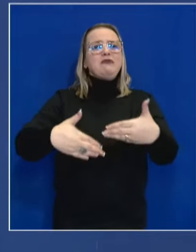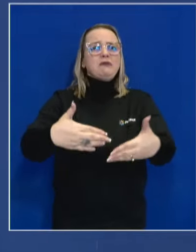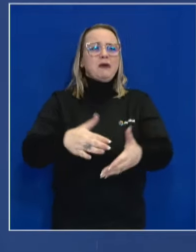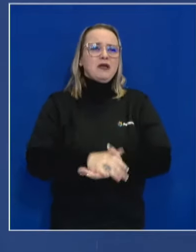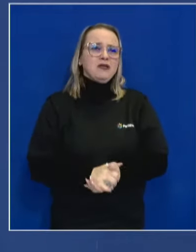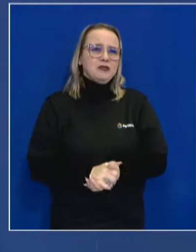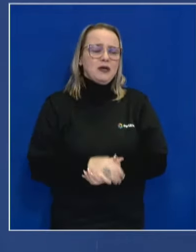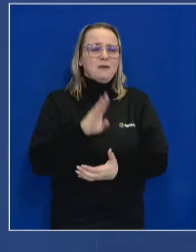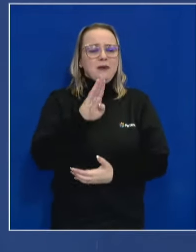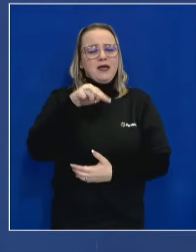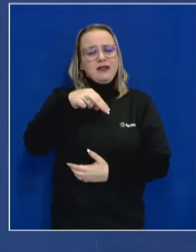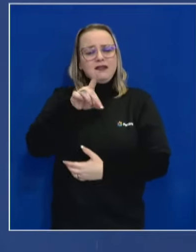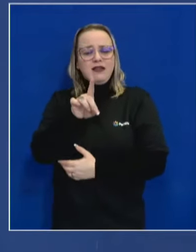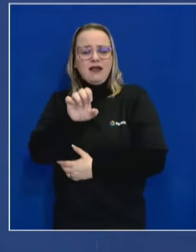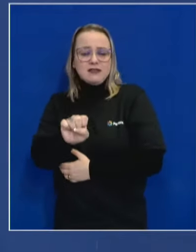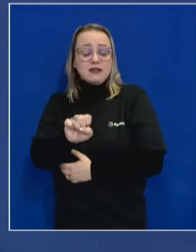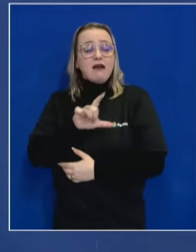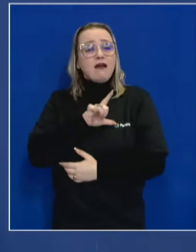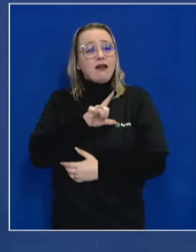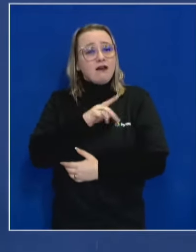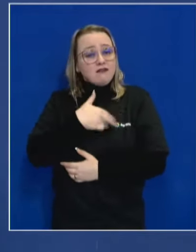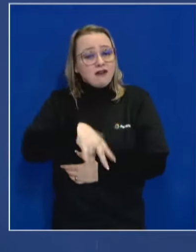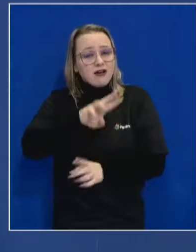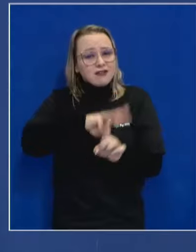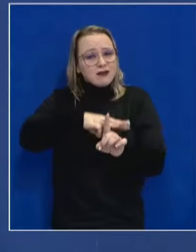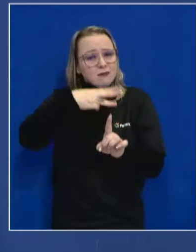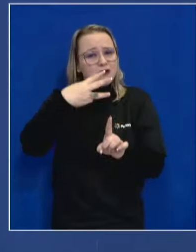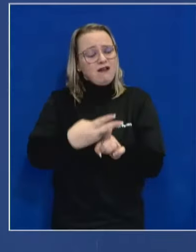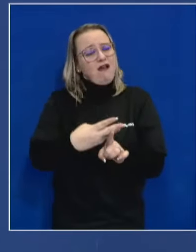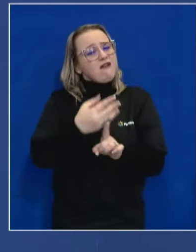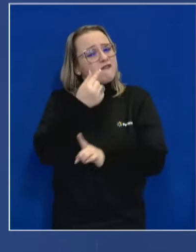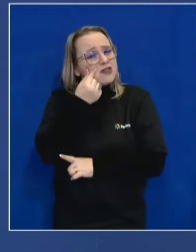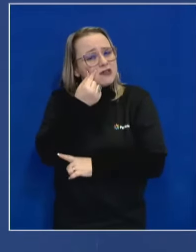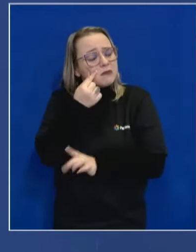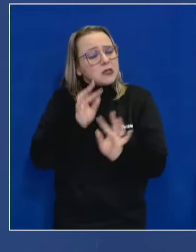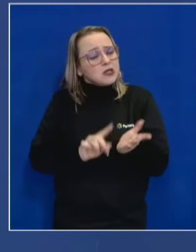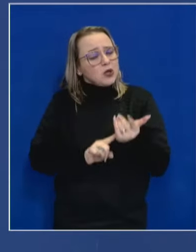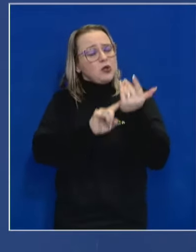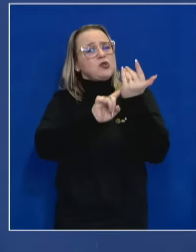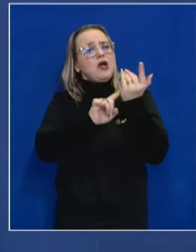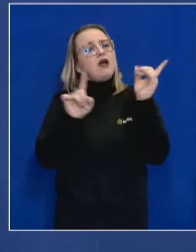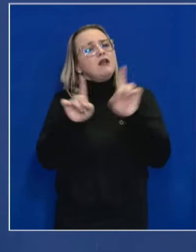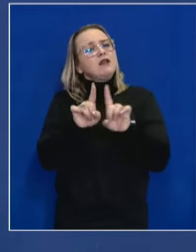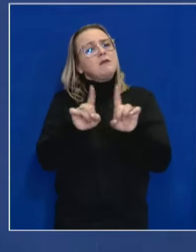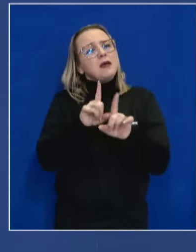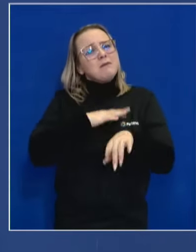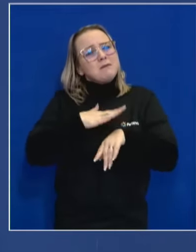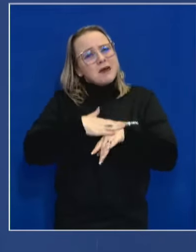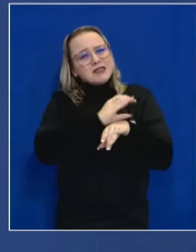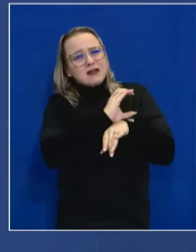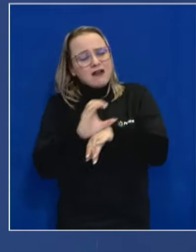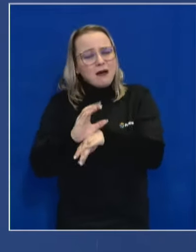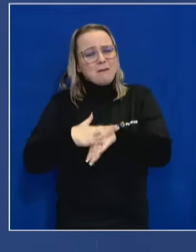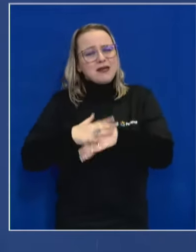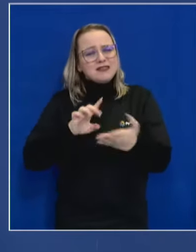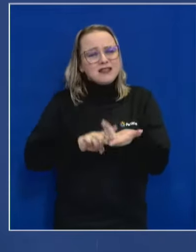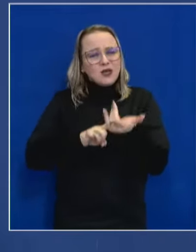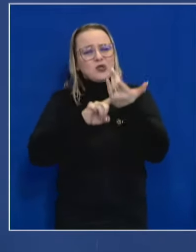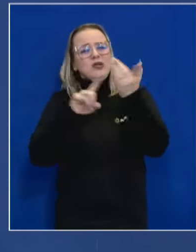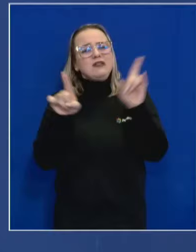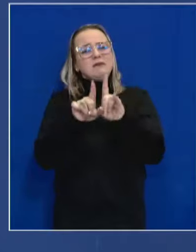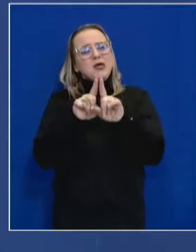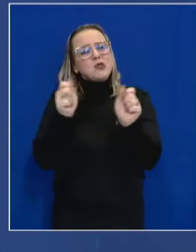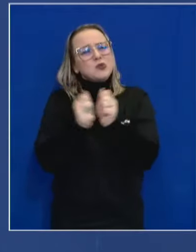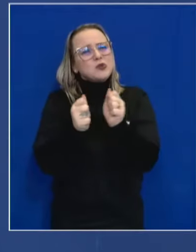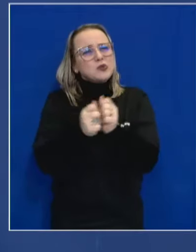no BNDES, e vai triplicar fisicamente e tecnologicamente. Ou seja, com mais câmeras, mais tecnologia. Vamos